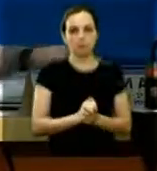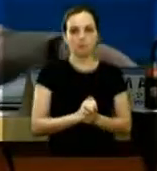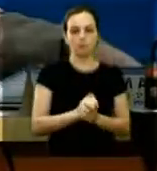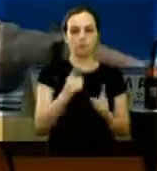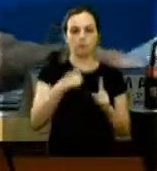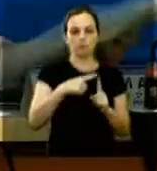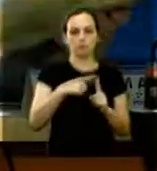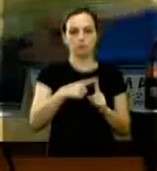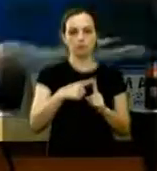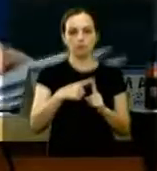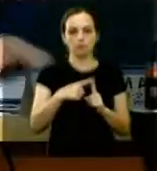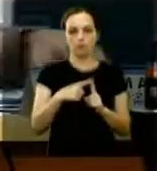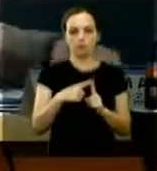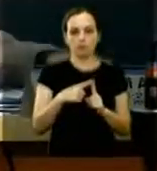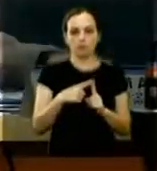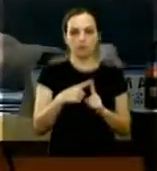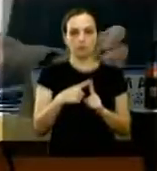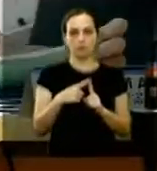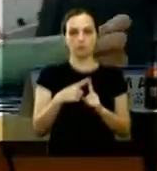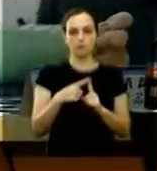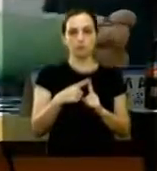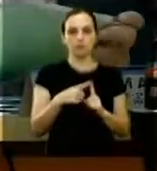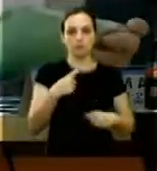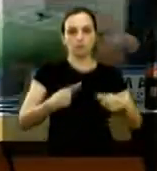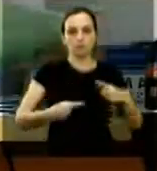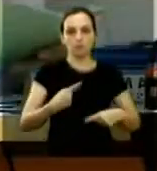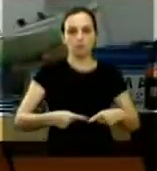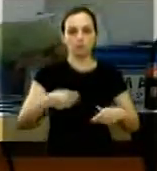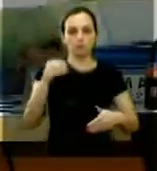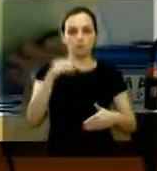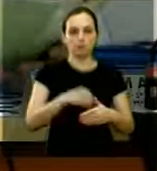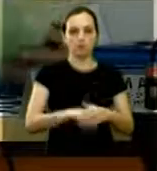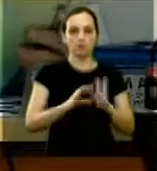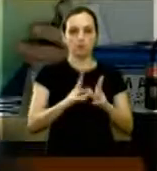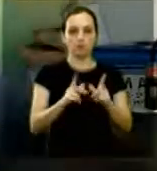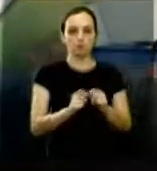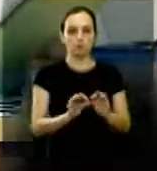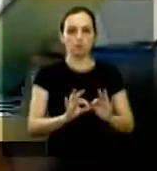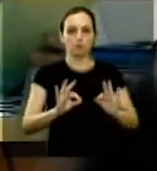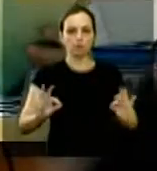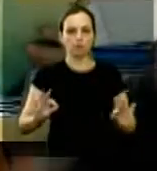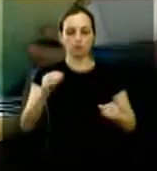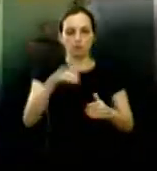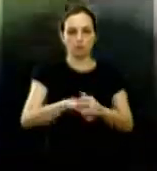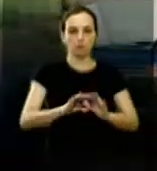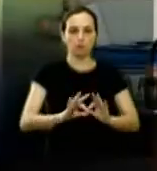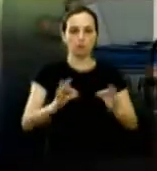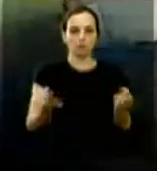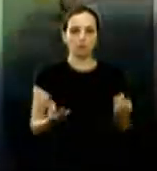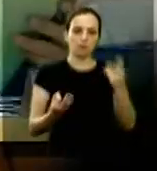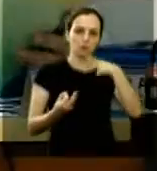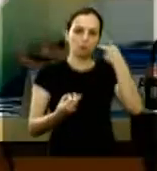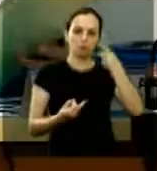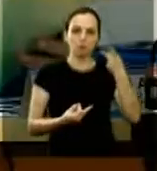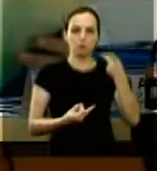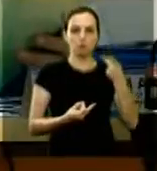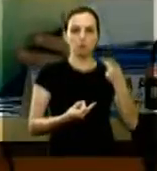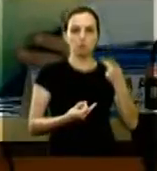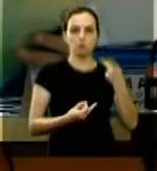O item número 1 Única discussão em votação maioria simples a votação é simbólico Autor e vereador